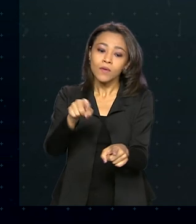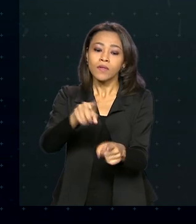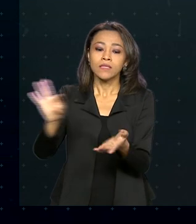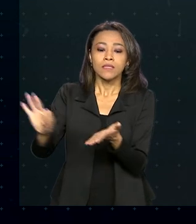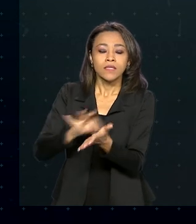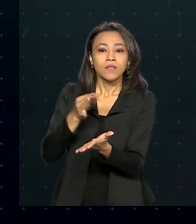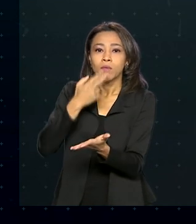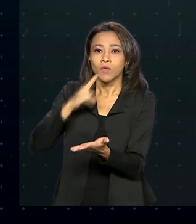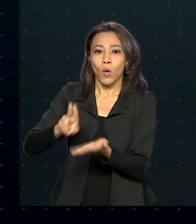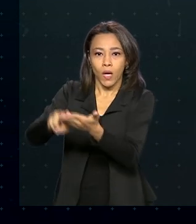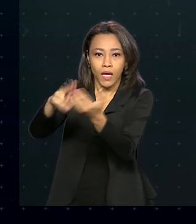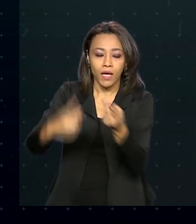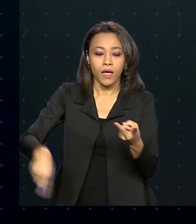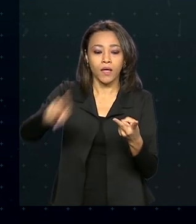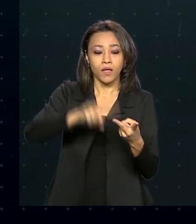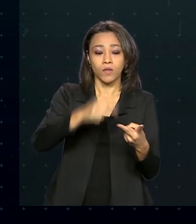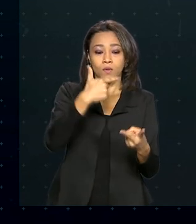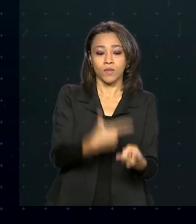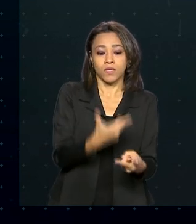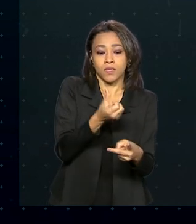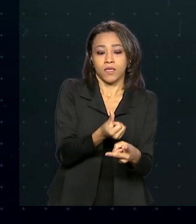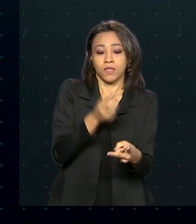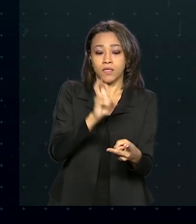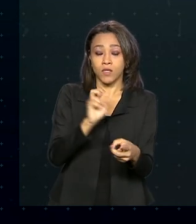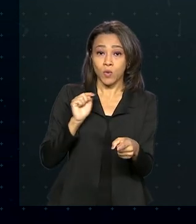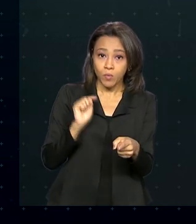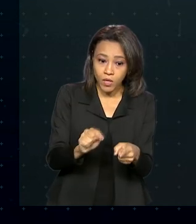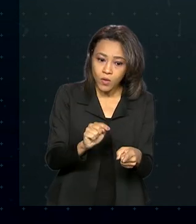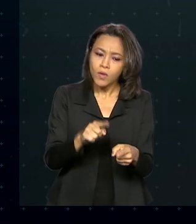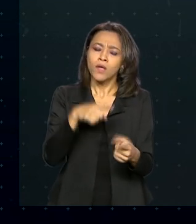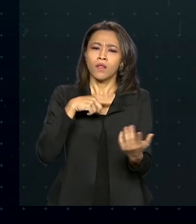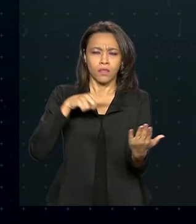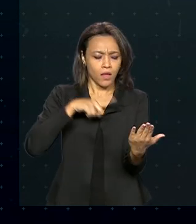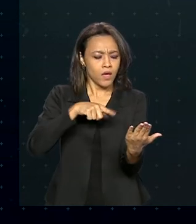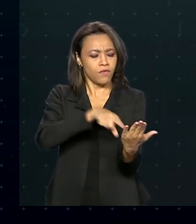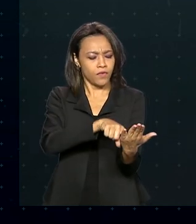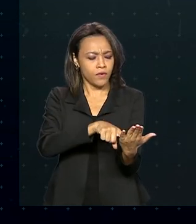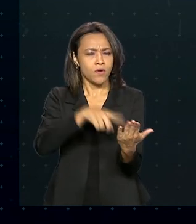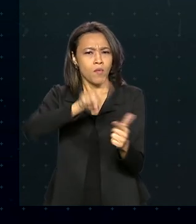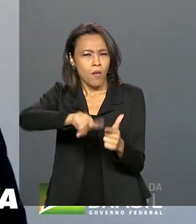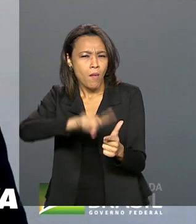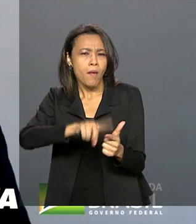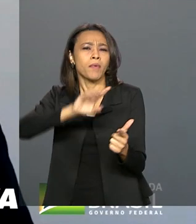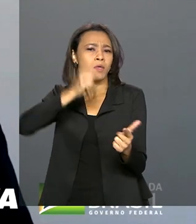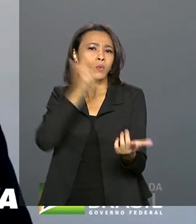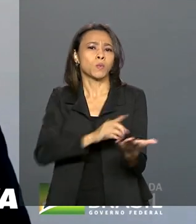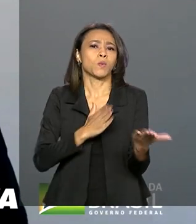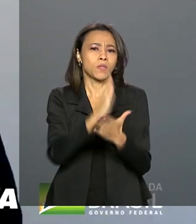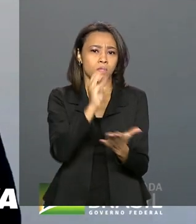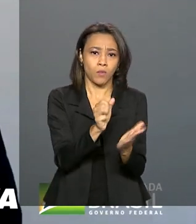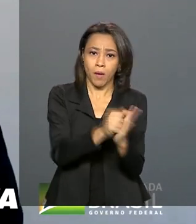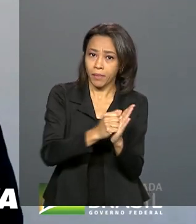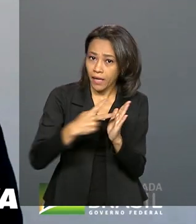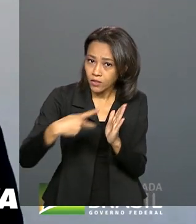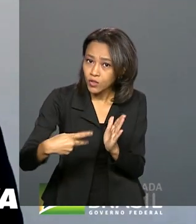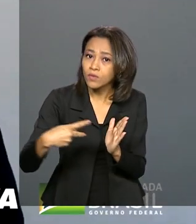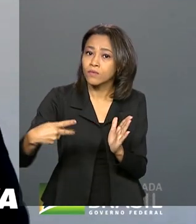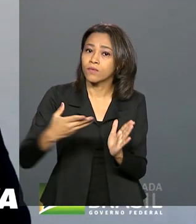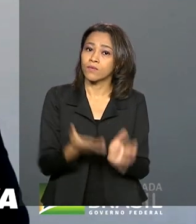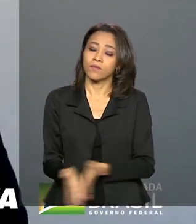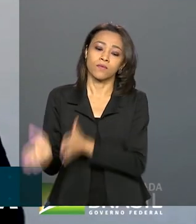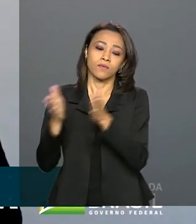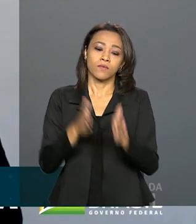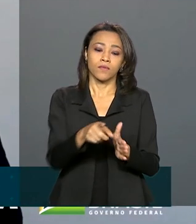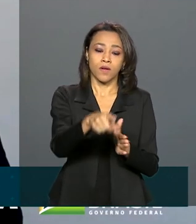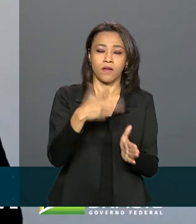e 265 mil após contestação no aplicativo Caixa Tem. Nós melhoramos muito